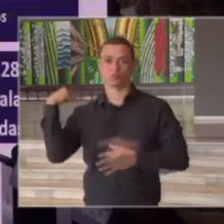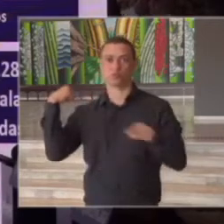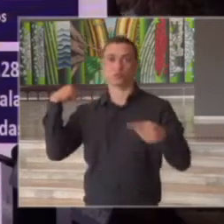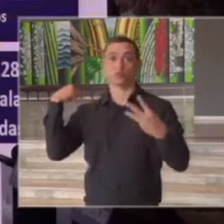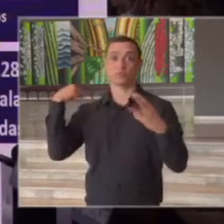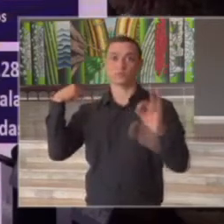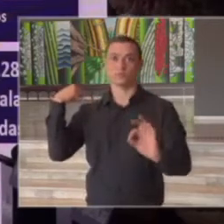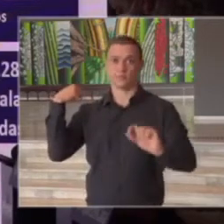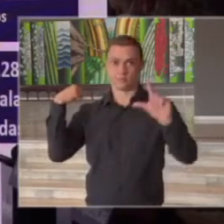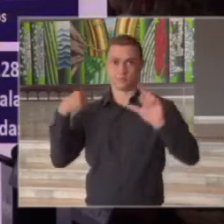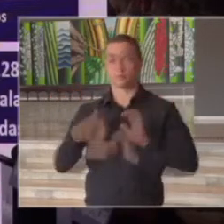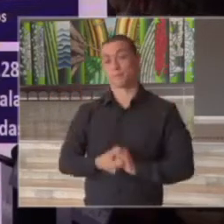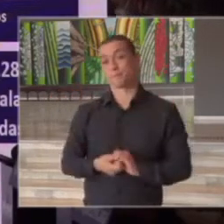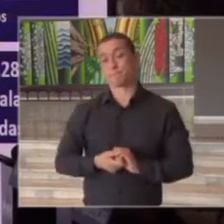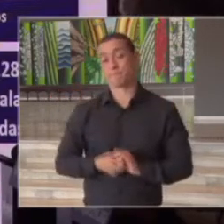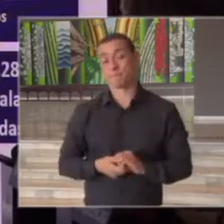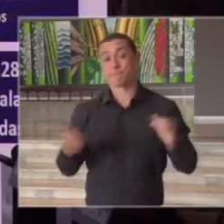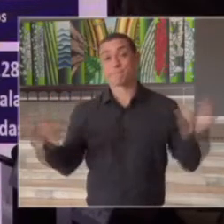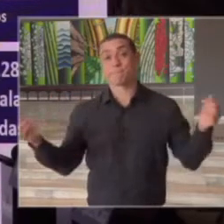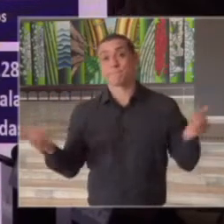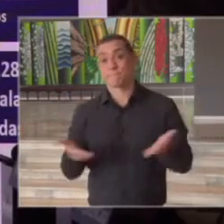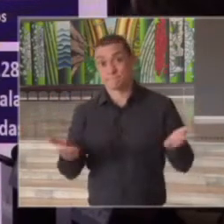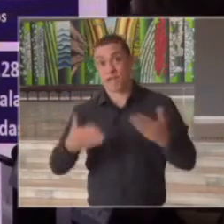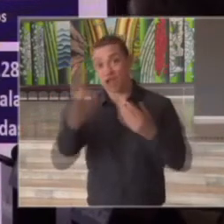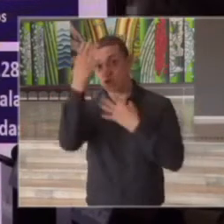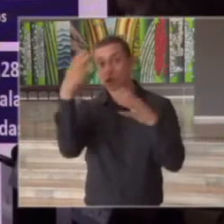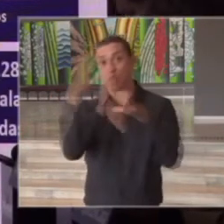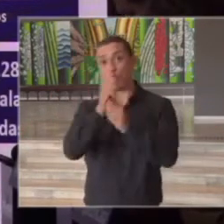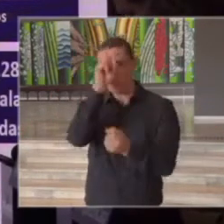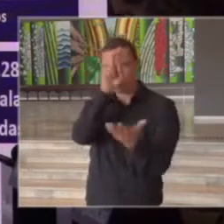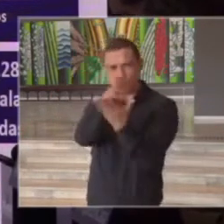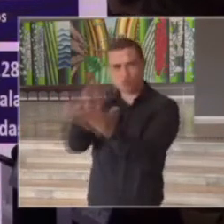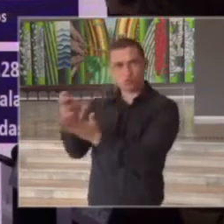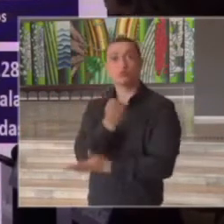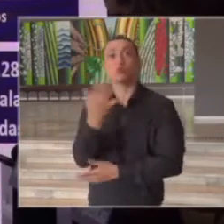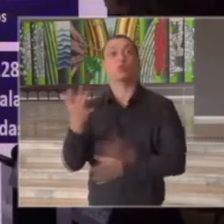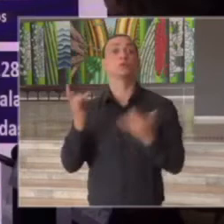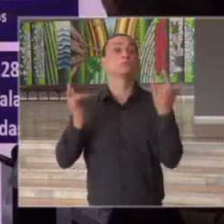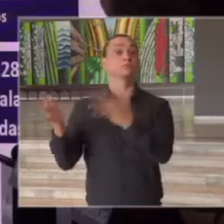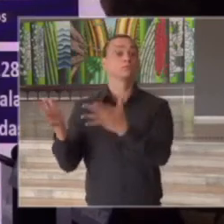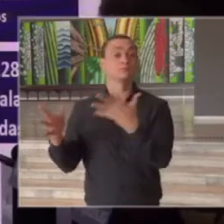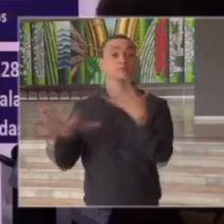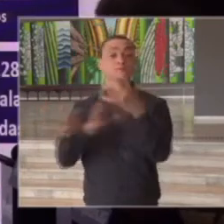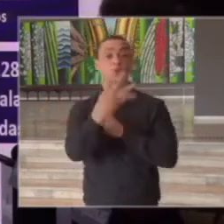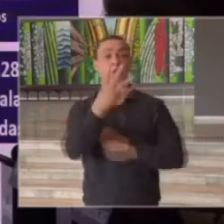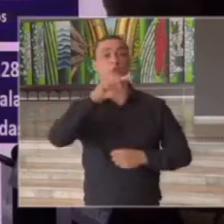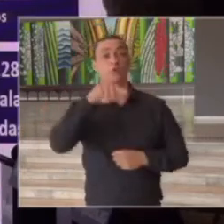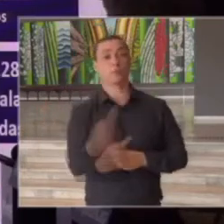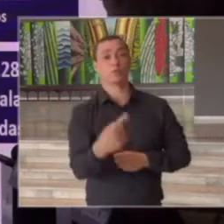anterior nós temos aqui os dados de internação são 4